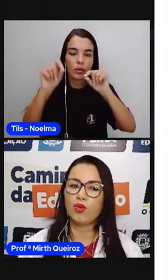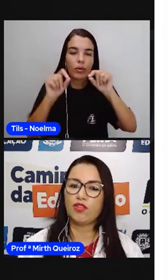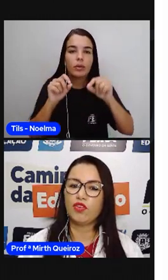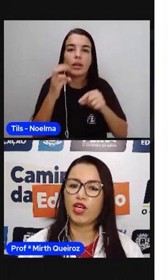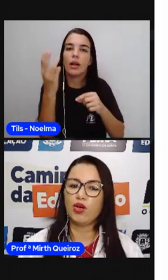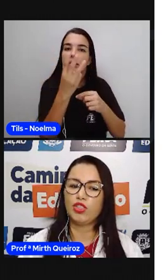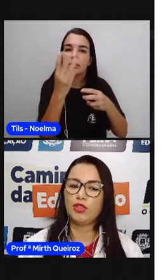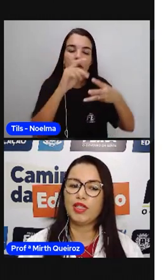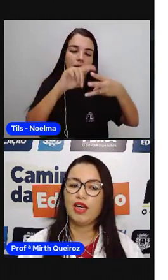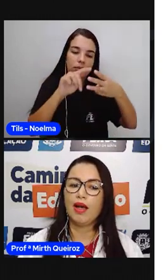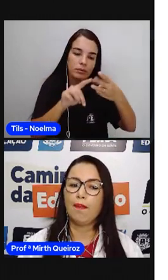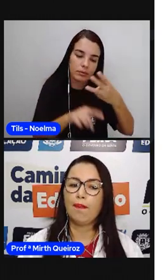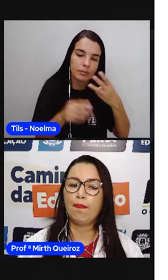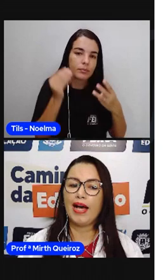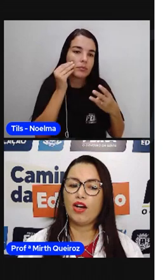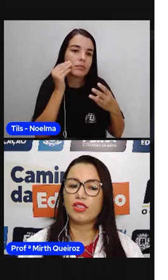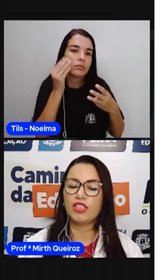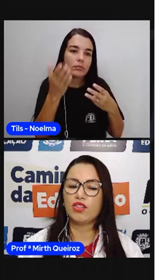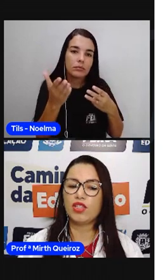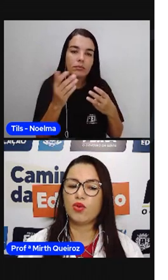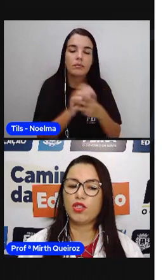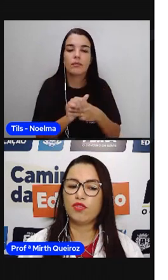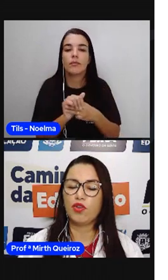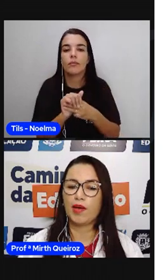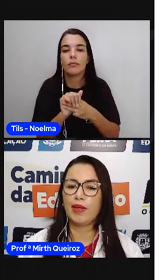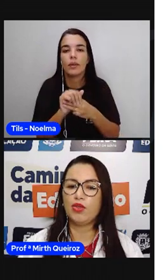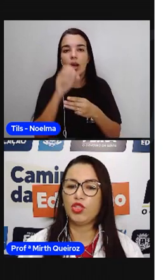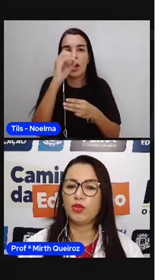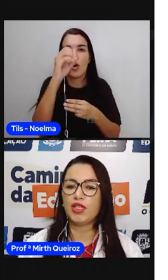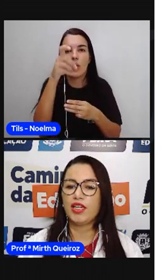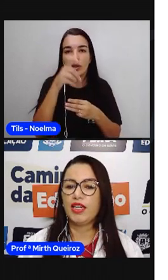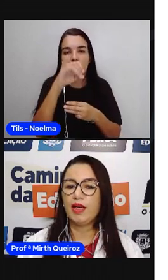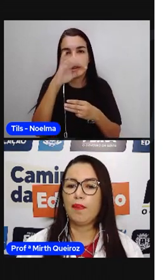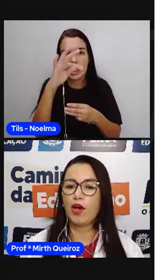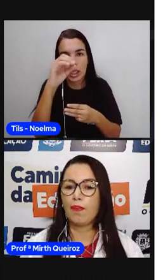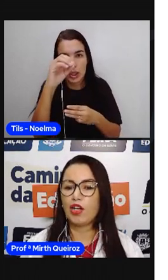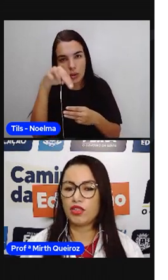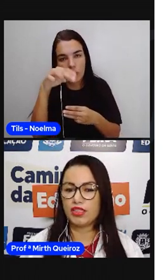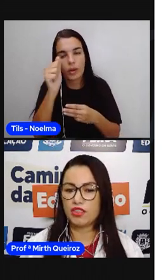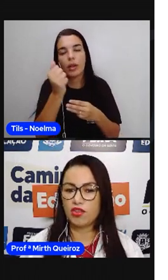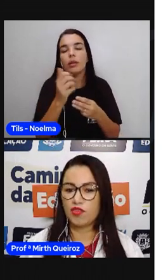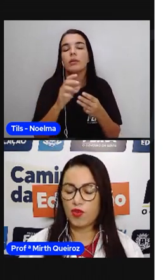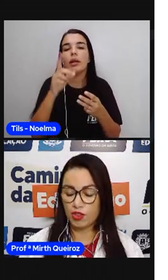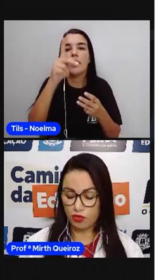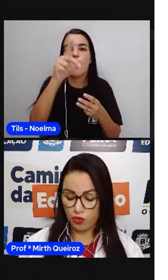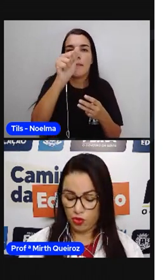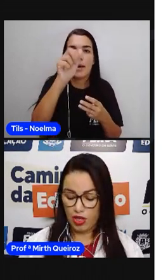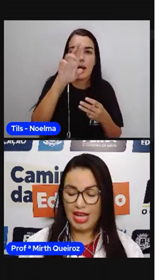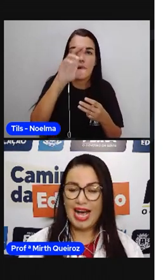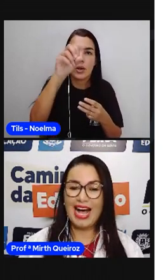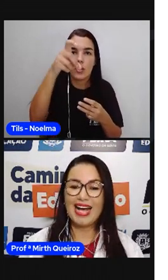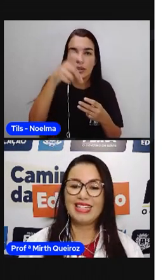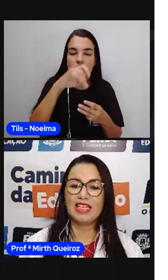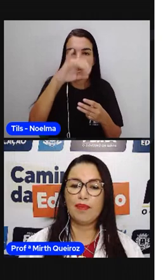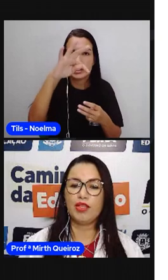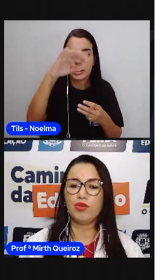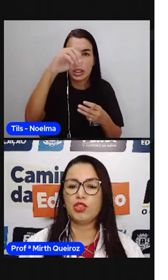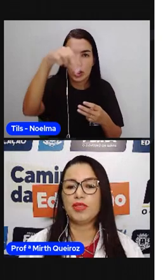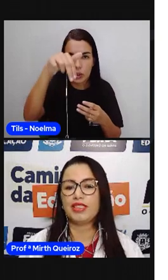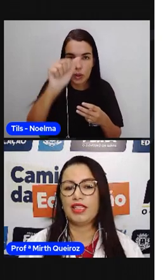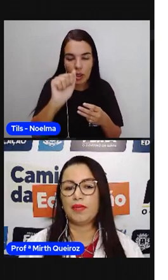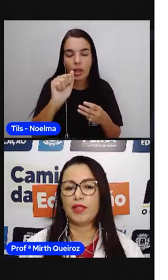oxítona, quando for a última. Paroxítona, quando for a penúltima. E proparoxítona, quando for a